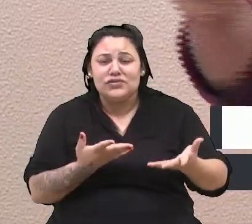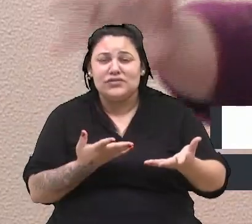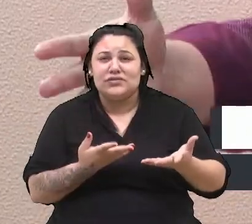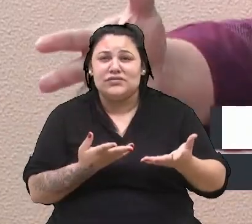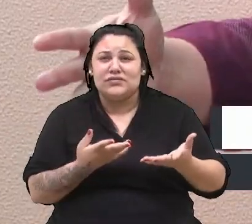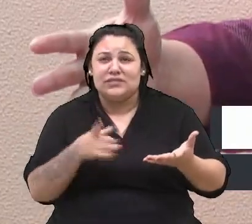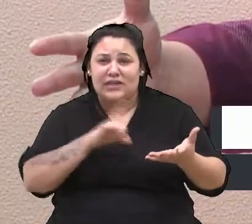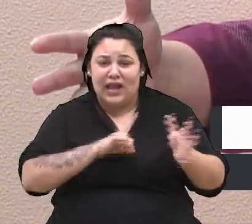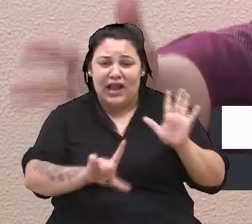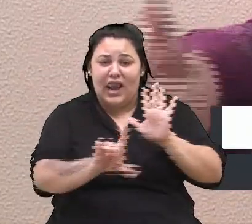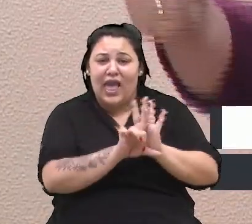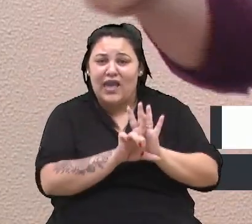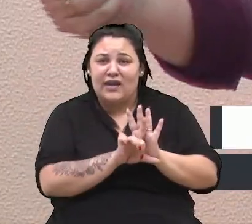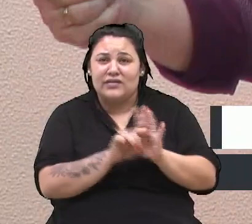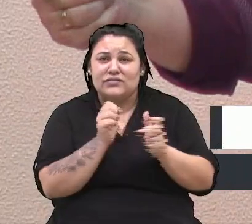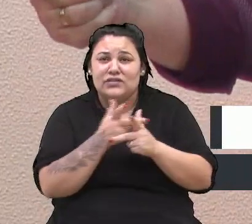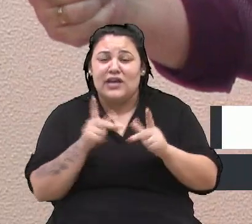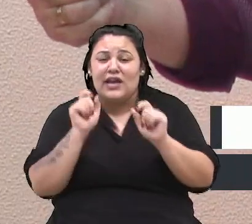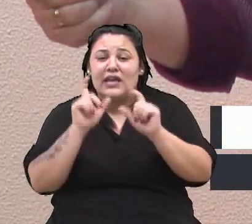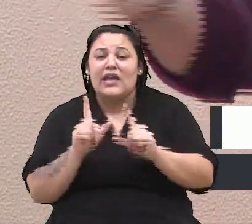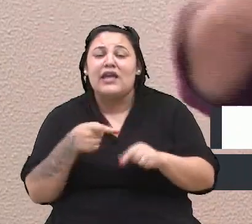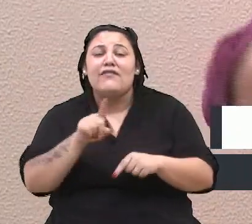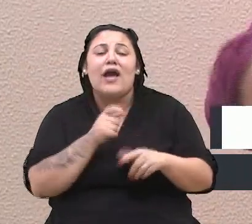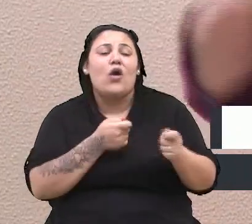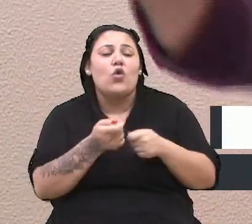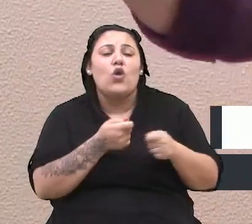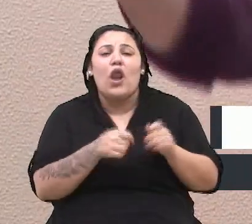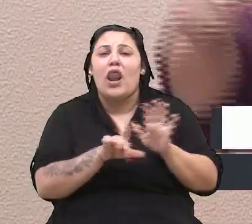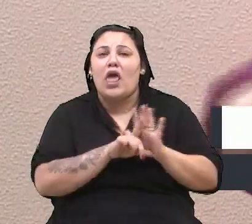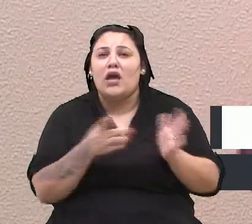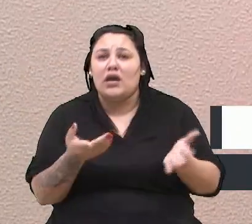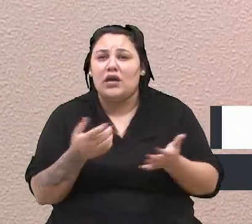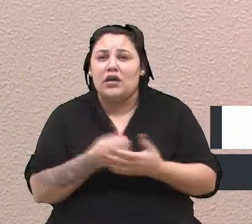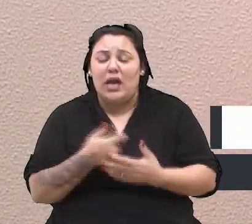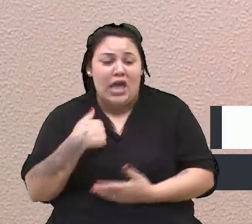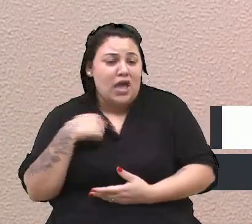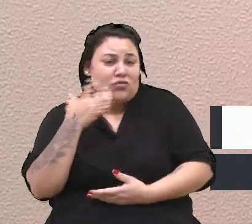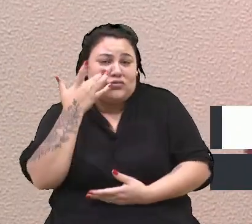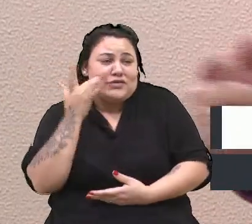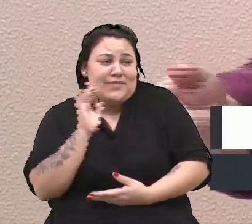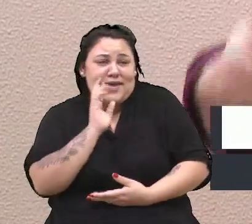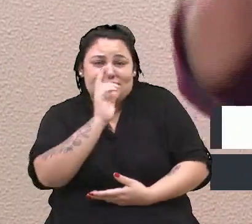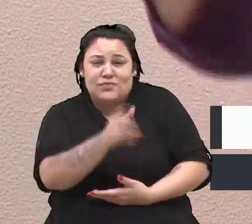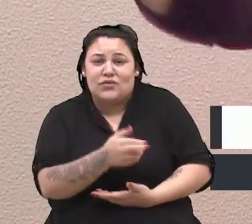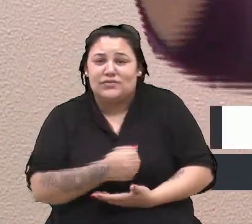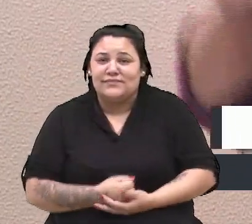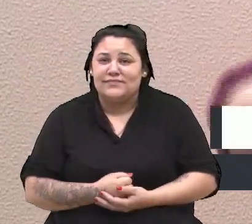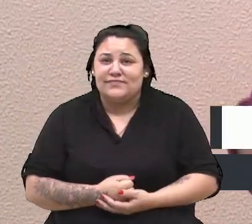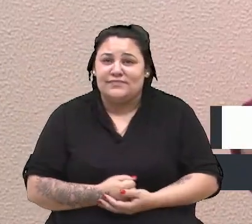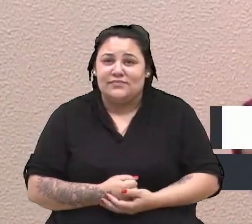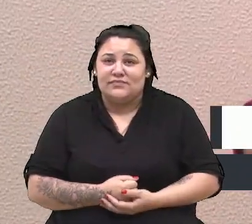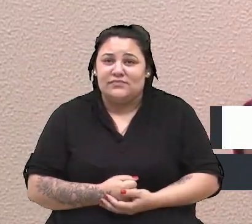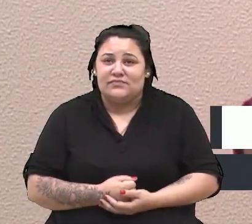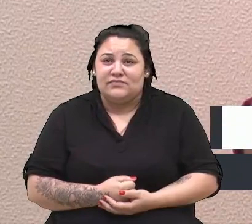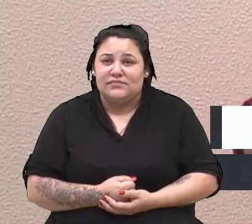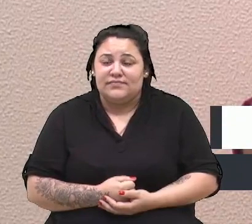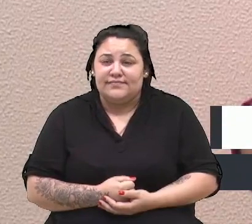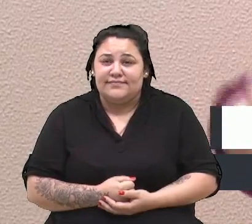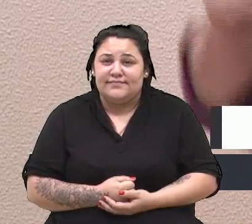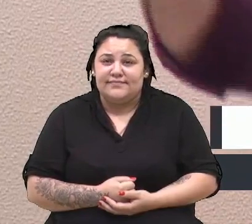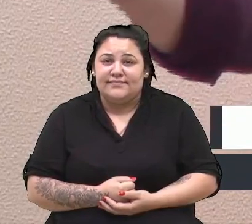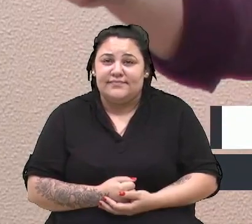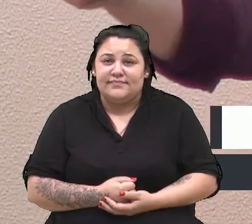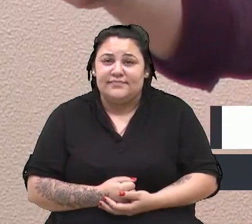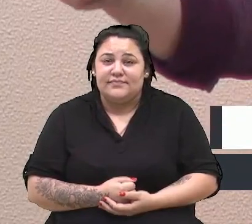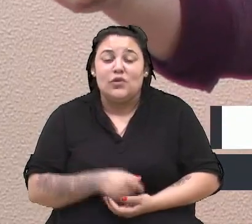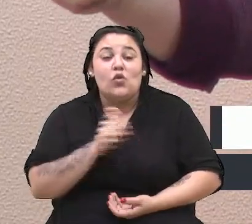existe lei, e quem vai fiscalizar? Nem eu não soube responder, nem eu não soube dizer. E o que